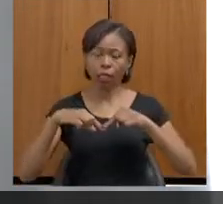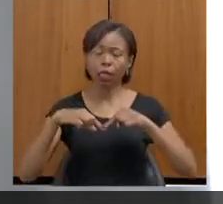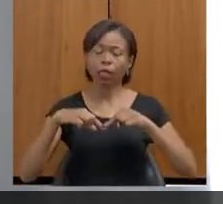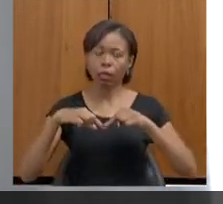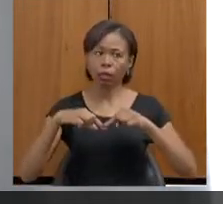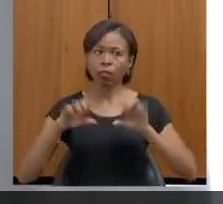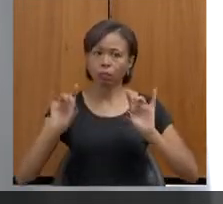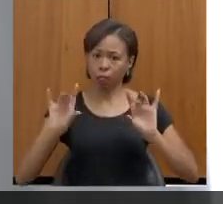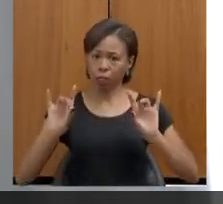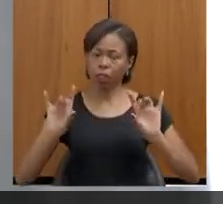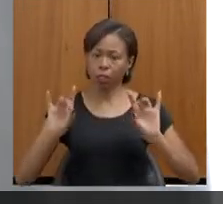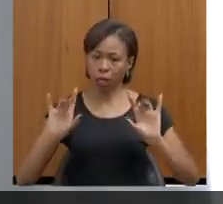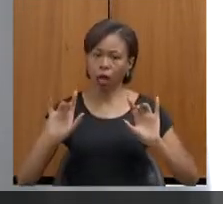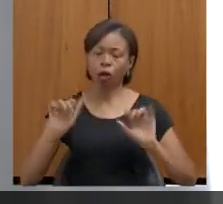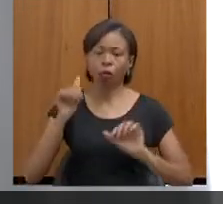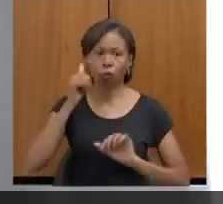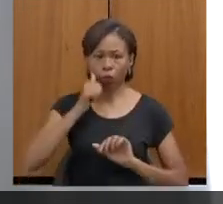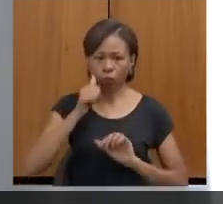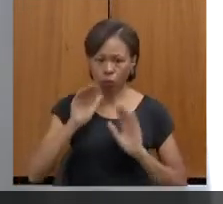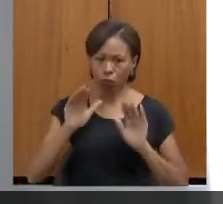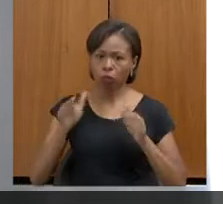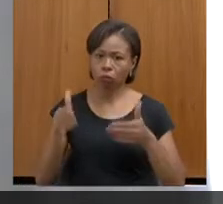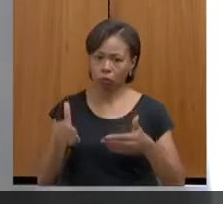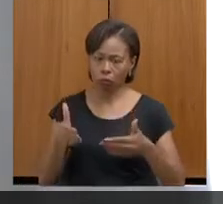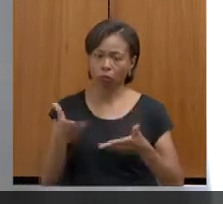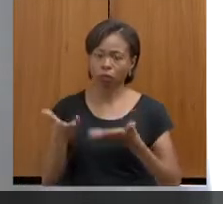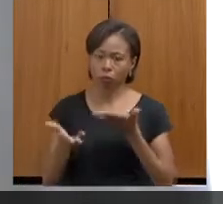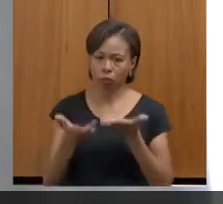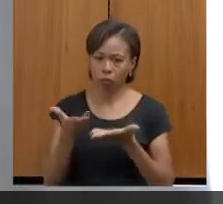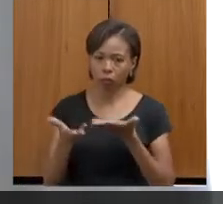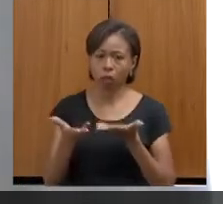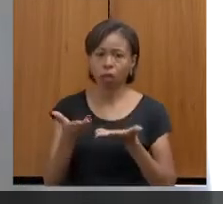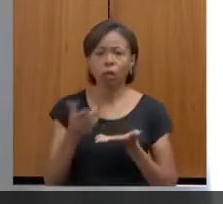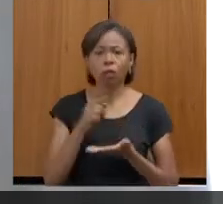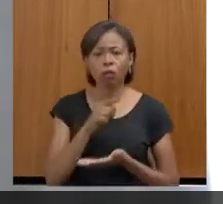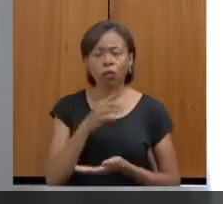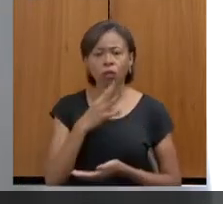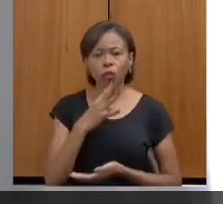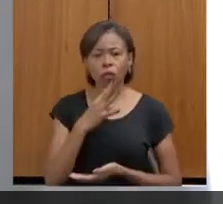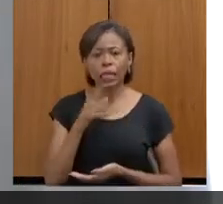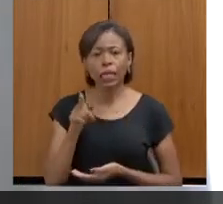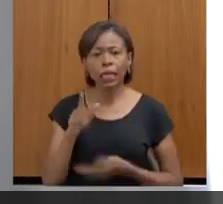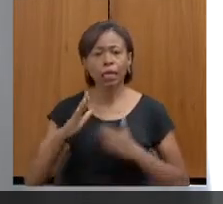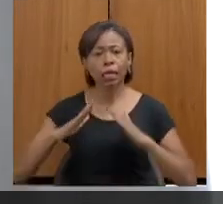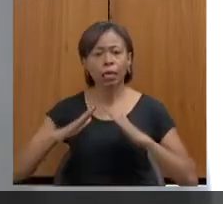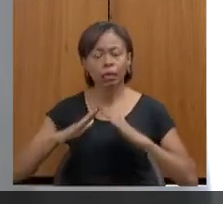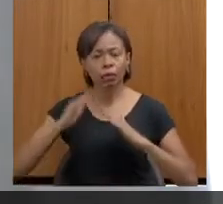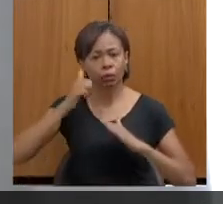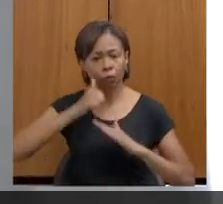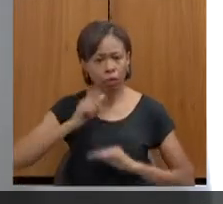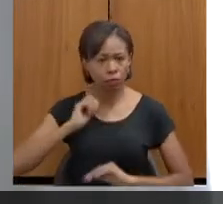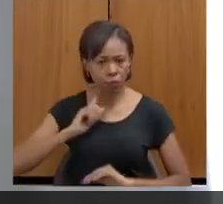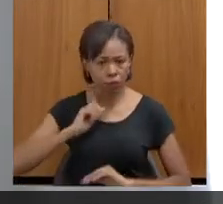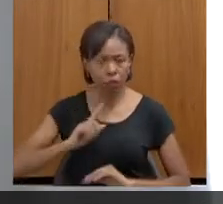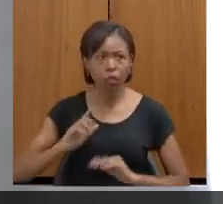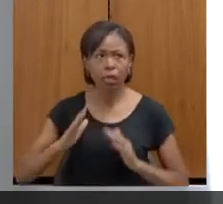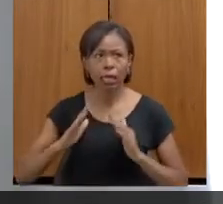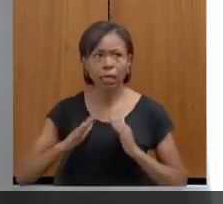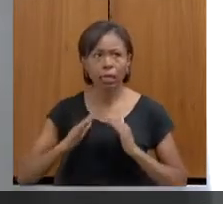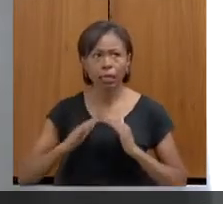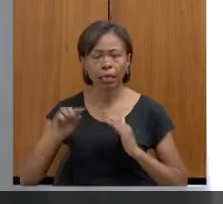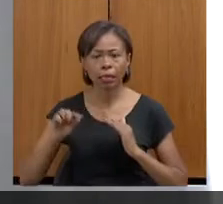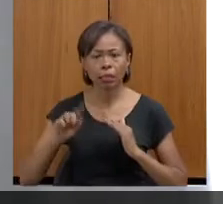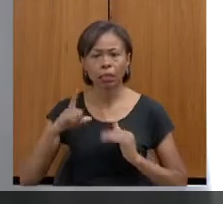plantão. E não sei se a senhora, ou outras pessoas, tiveram a oportunidade de conhecer a Casa da Mulher Mineira. Lá a gente tem